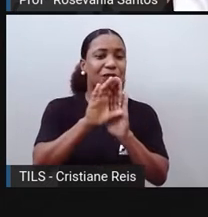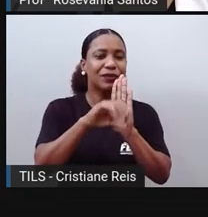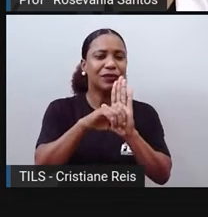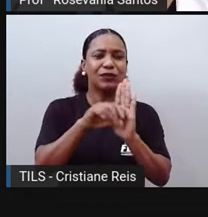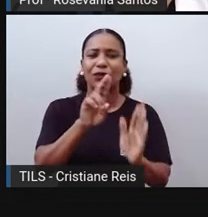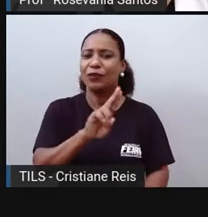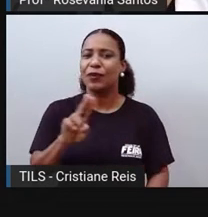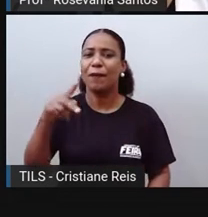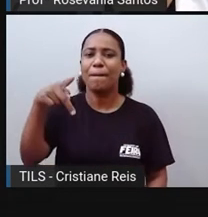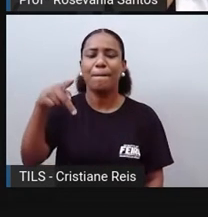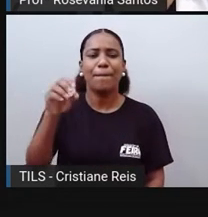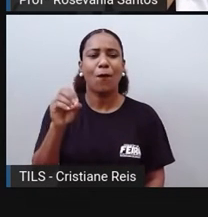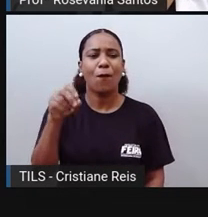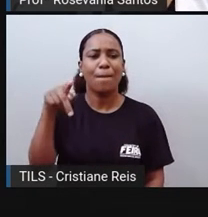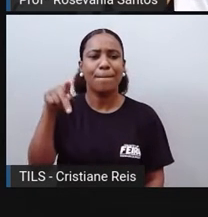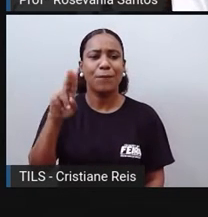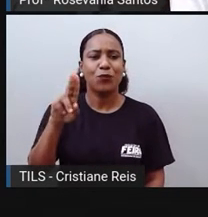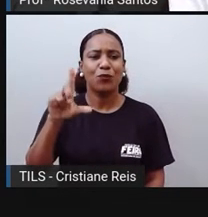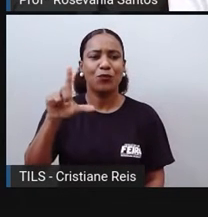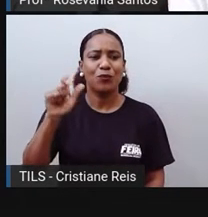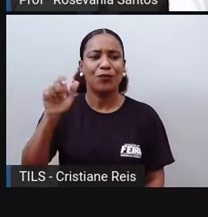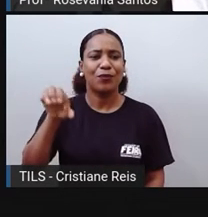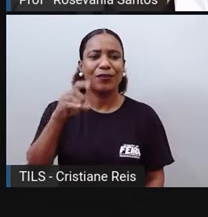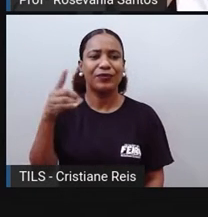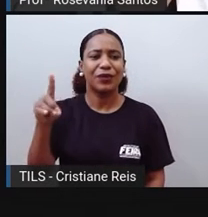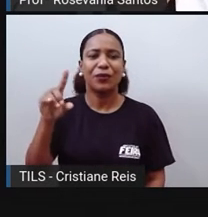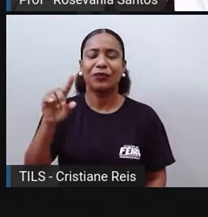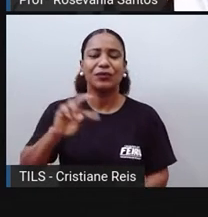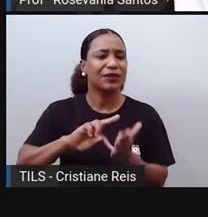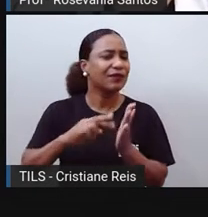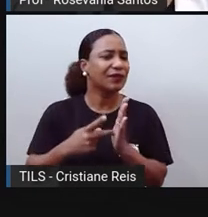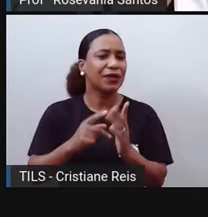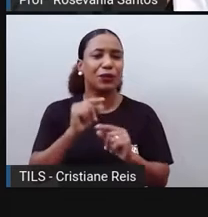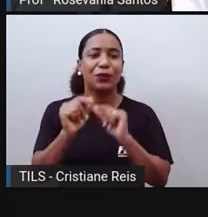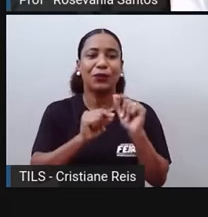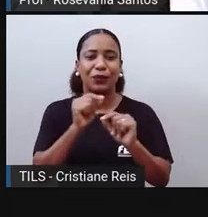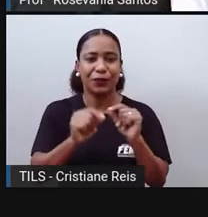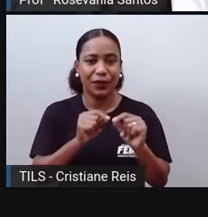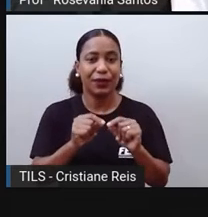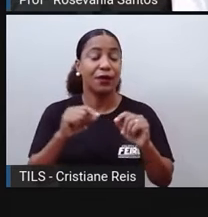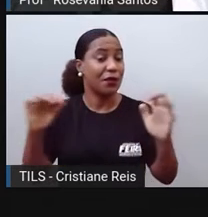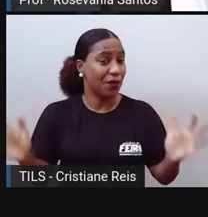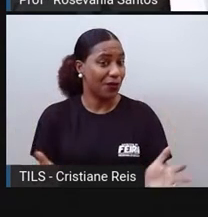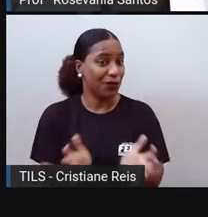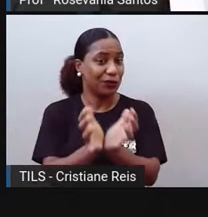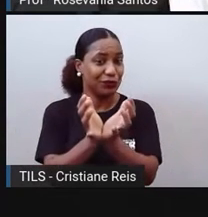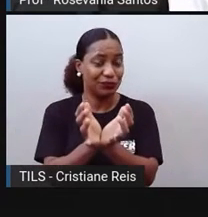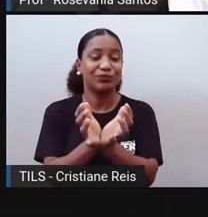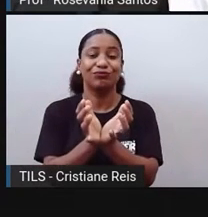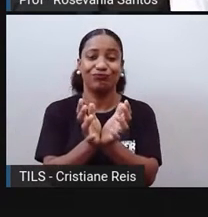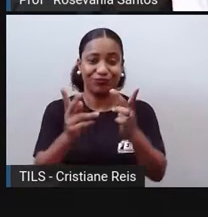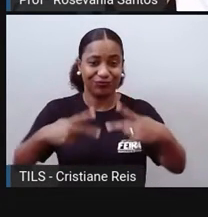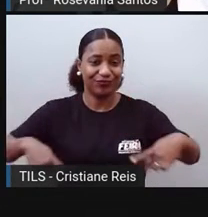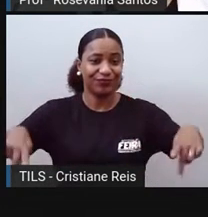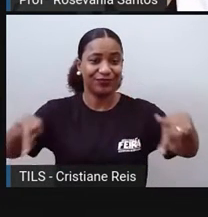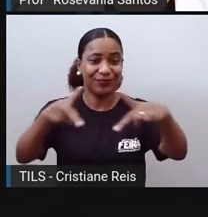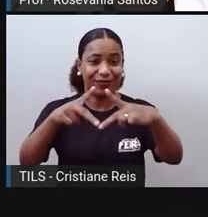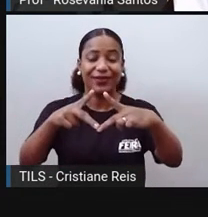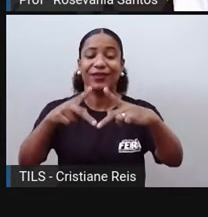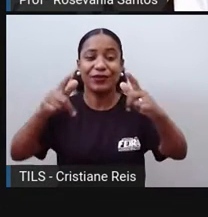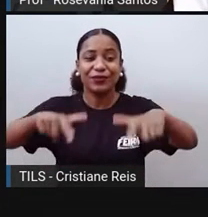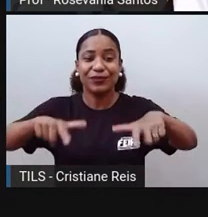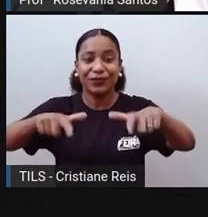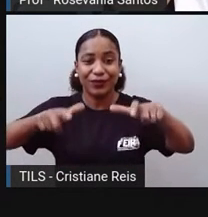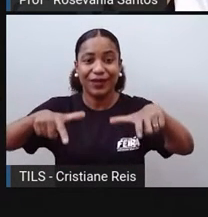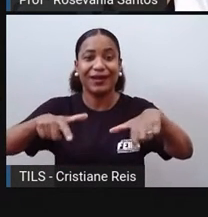população. O que é população? É o conjunto de todos os habitantes de um determinado local. Também